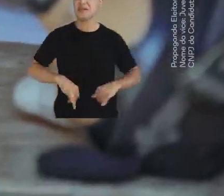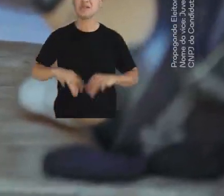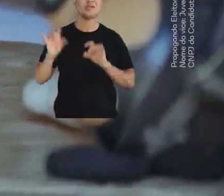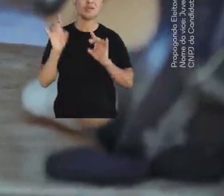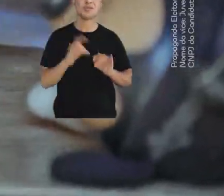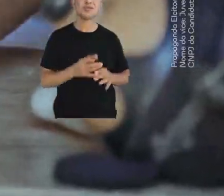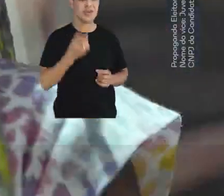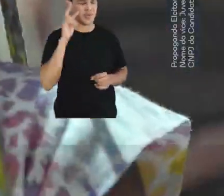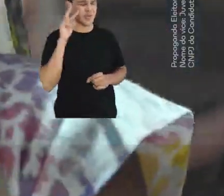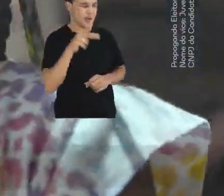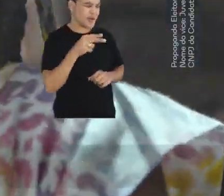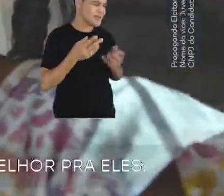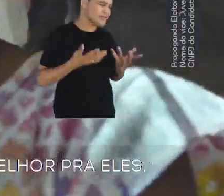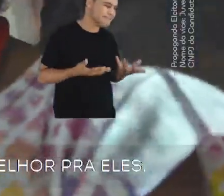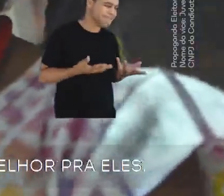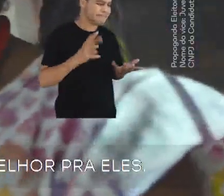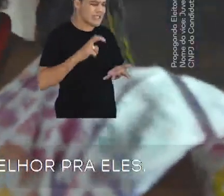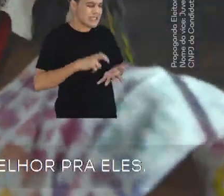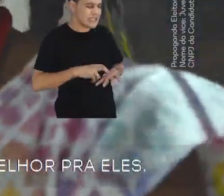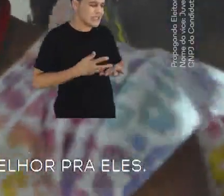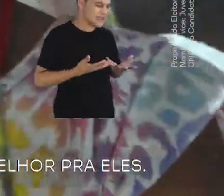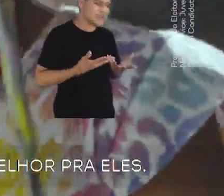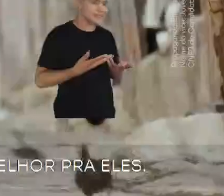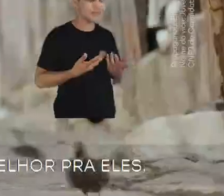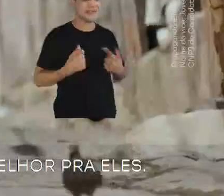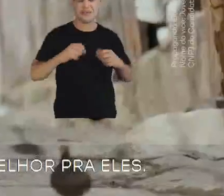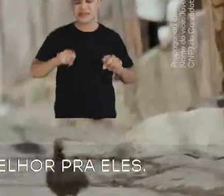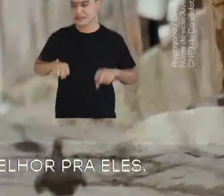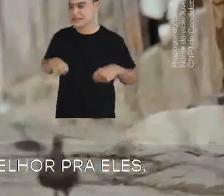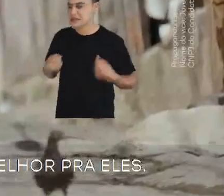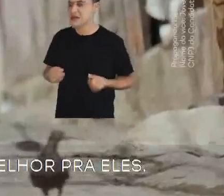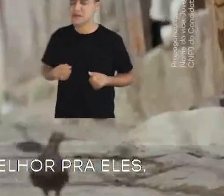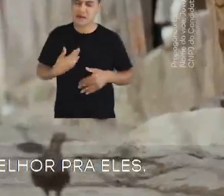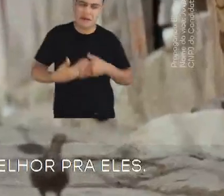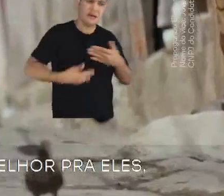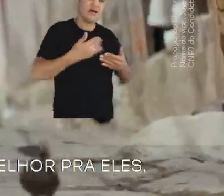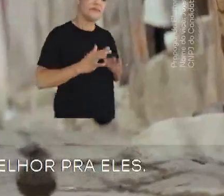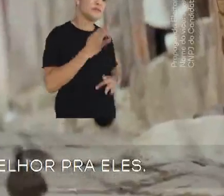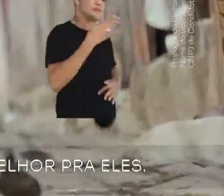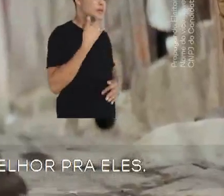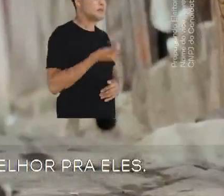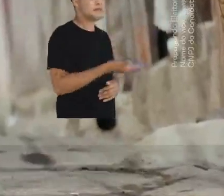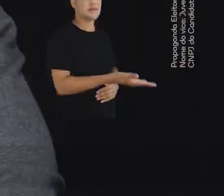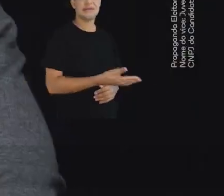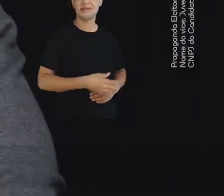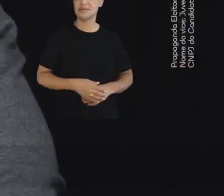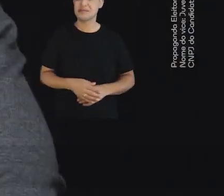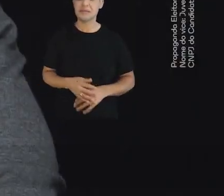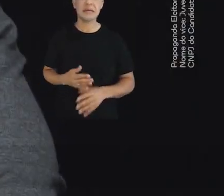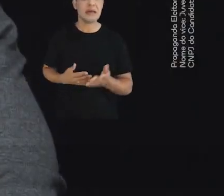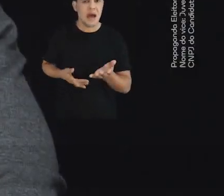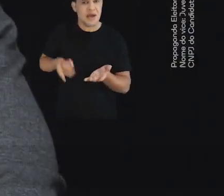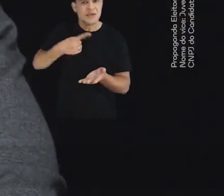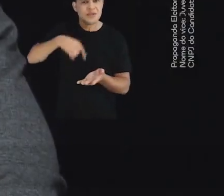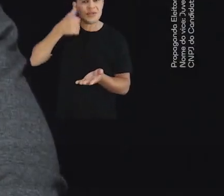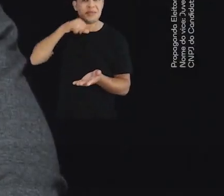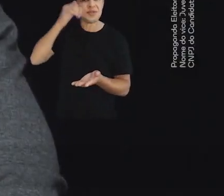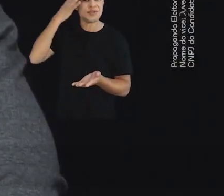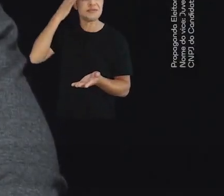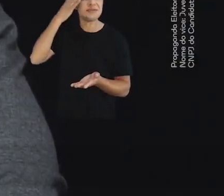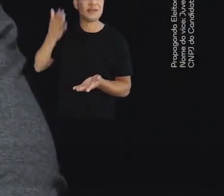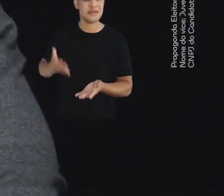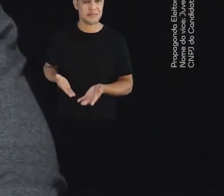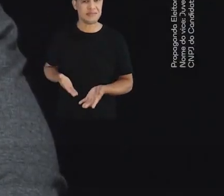acorda, olha para o coxinho deles, não. Você tem que ser melhor para poder construir um futuro melhor para eles. A gente que é mãe, a gente sabe, né?